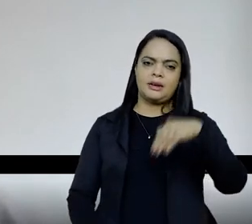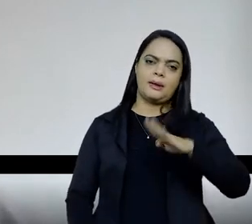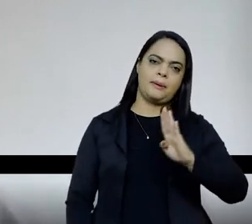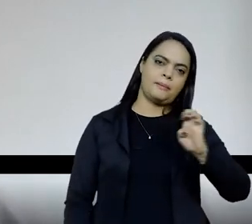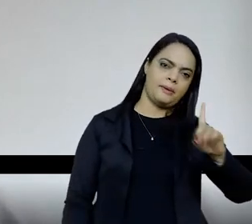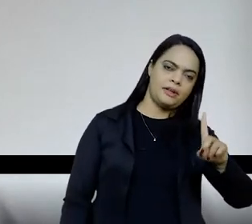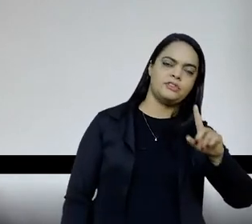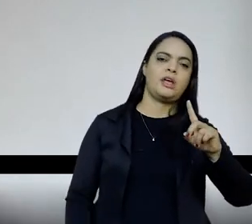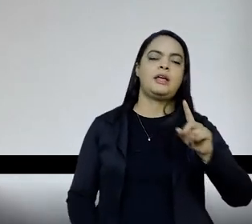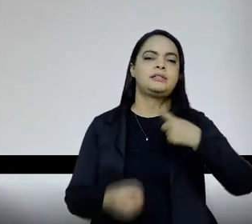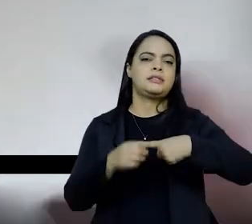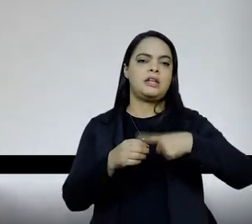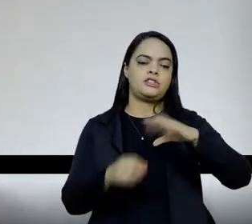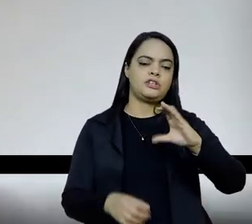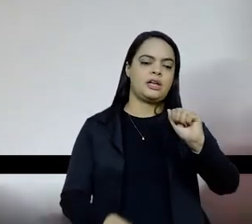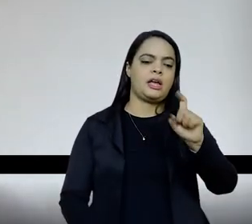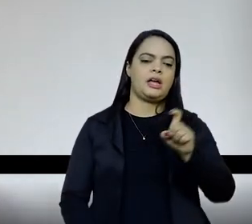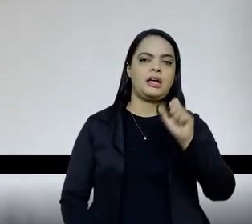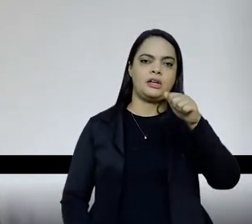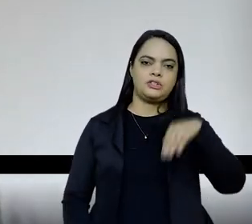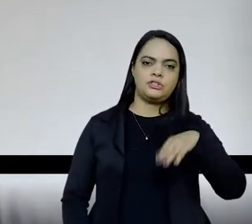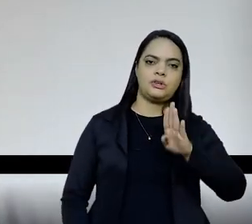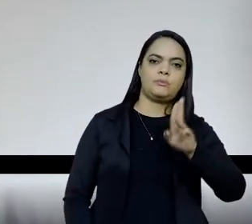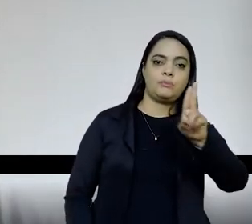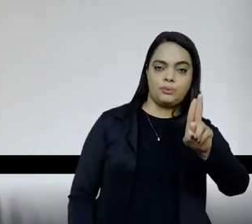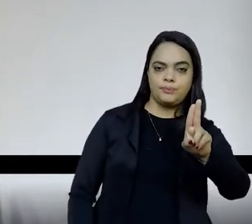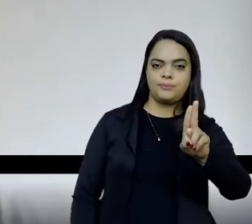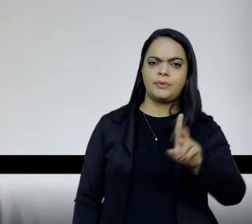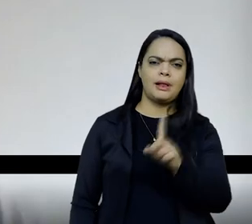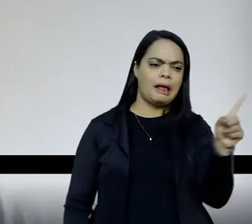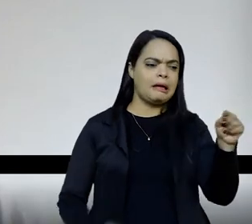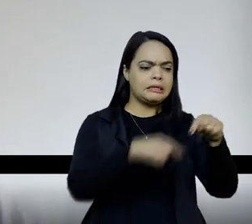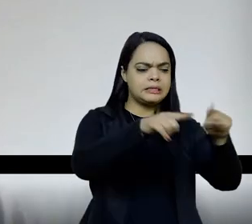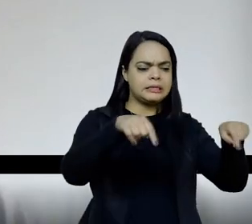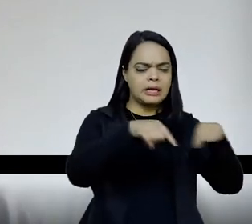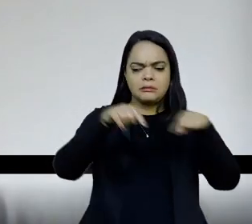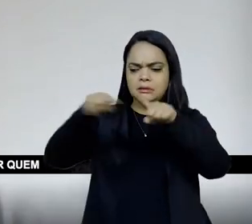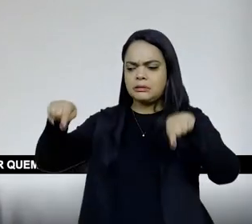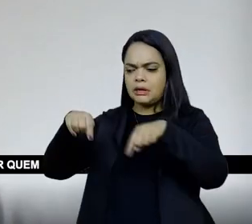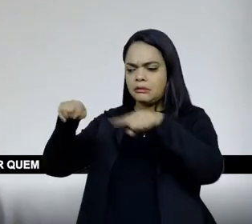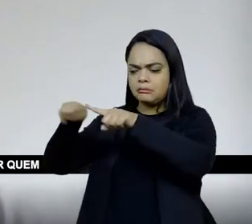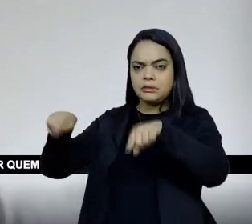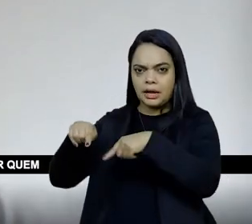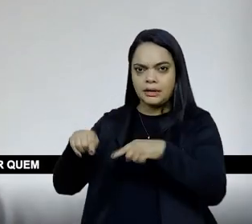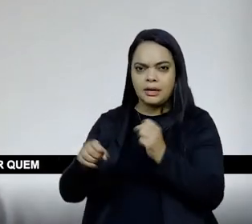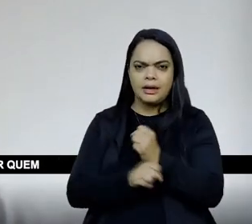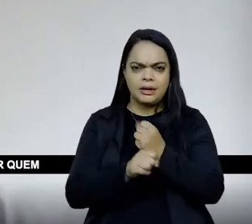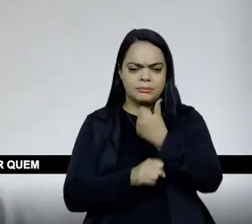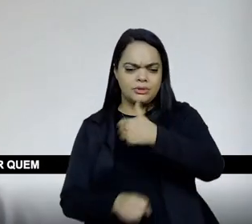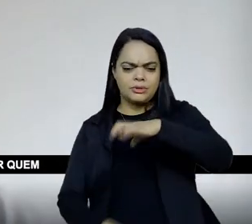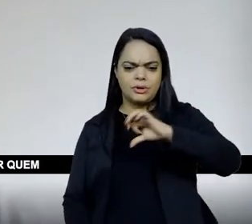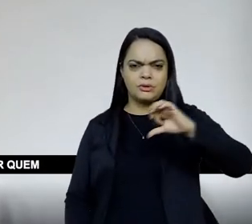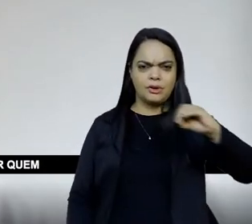em Caxambu, em Caxambu tinha várias salas assim, e numa dessas reuniões, final dos anos 90, a estava criando a